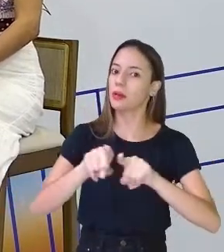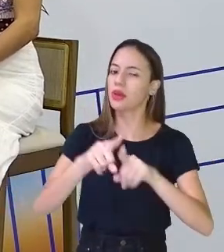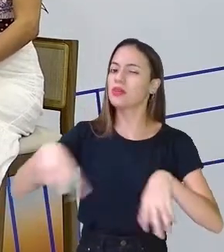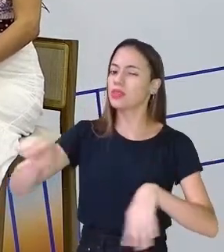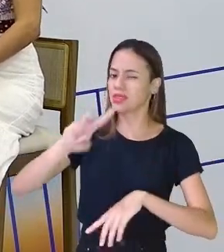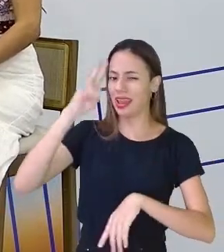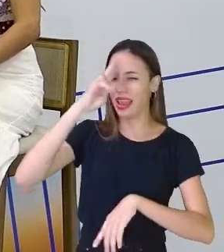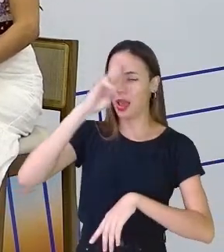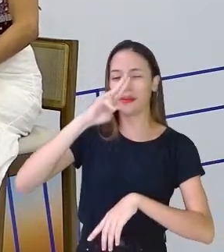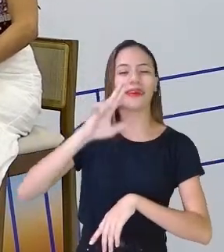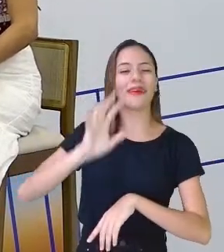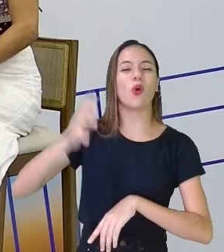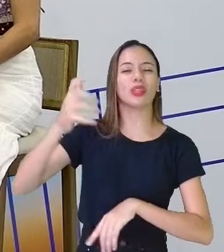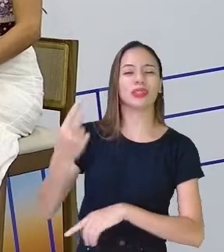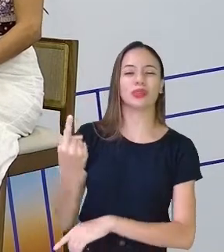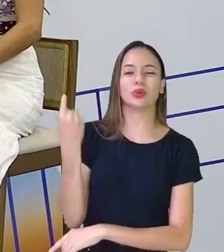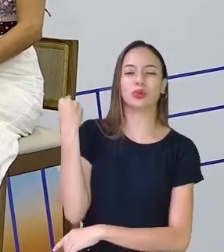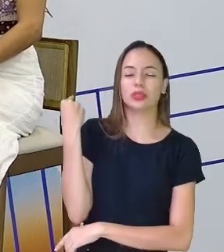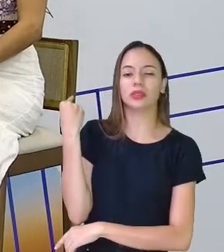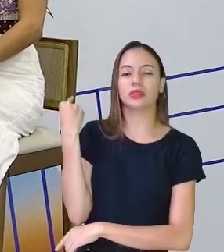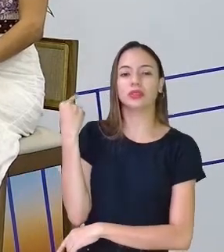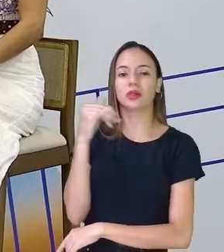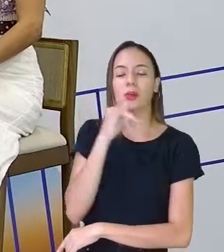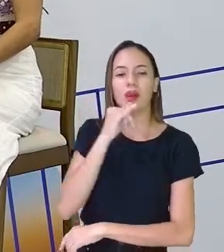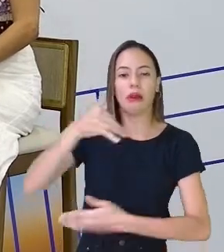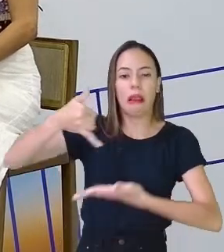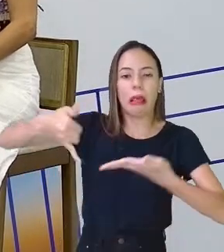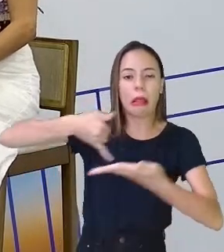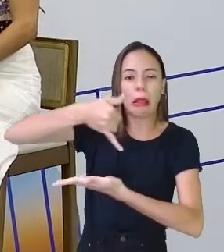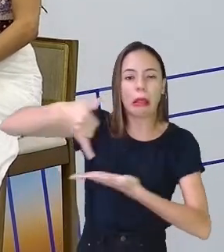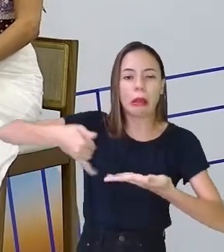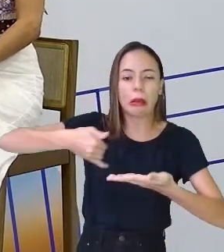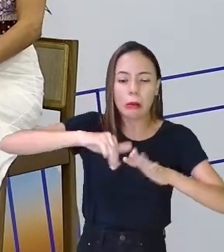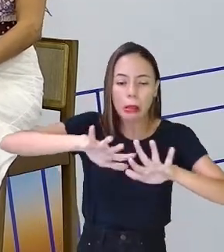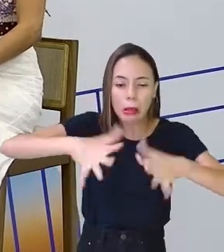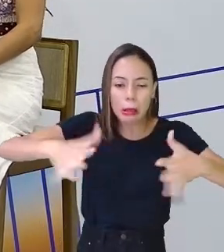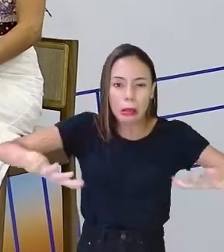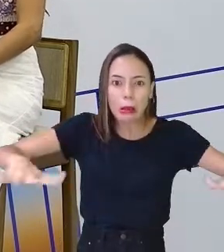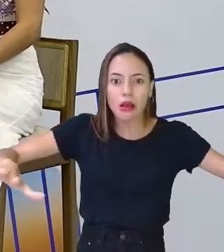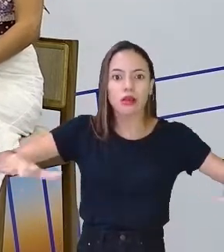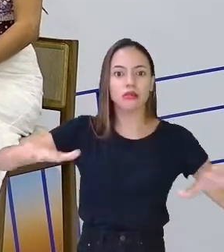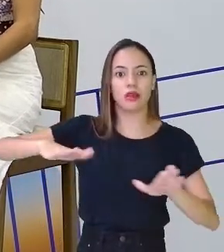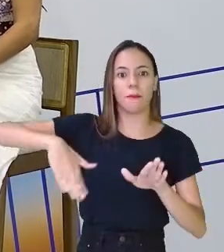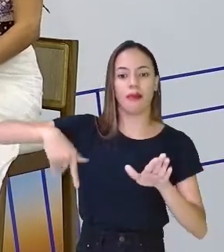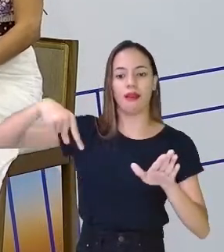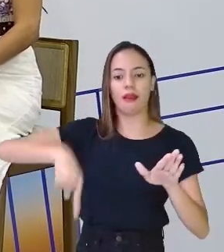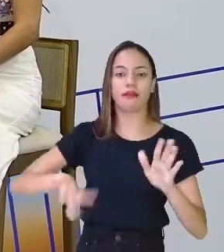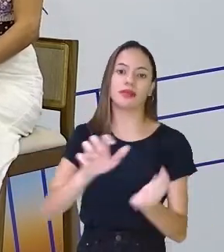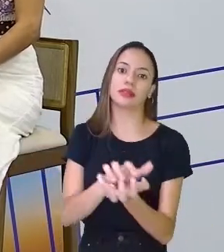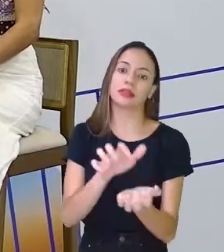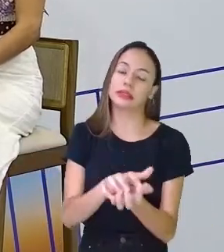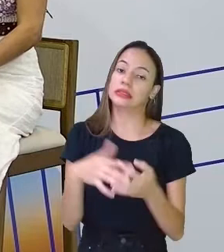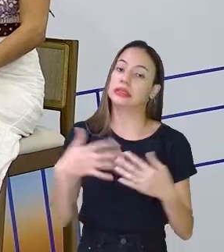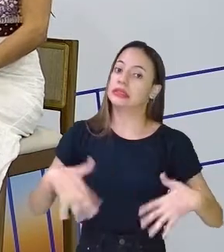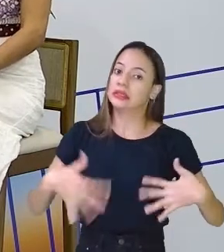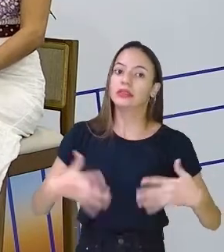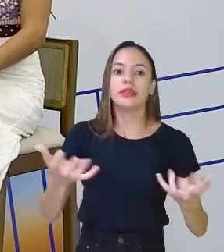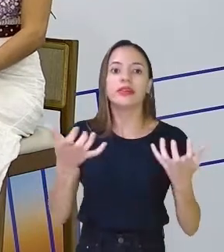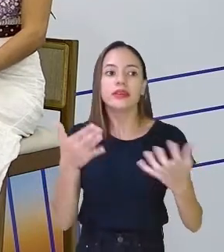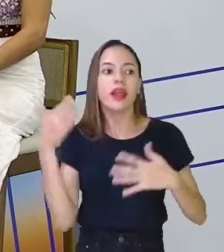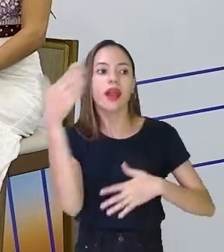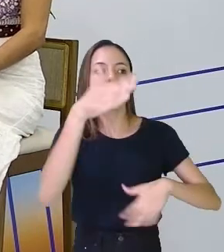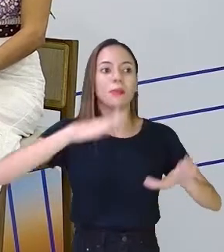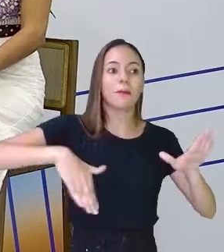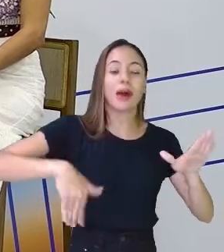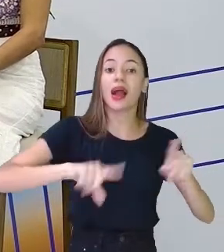aconteceu aquela tragédia lá, né? Do óleo no mar, aqui nas praias de Pernambuco. A gente passou um tempo querendo ir para a praia e